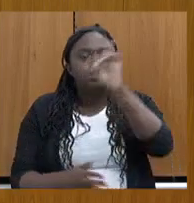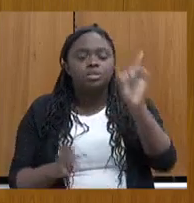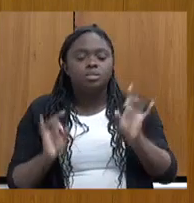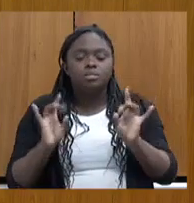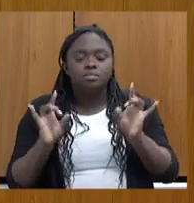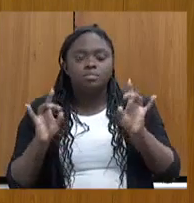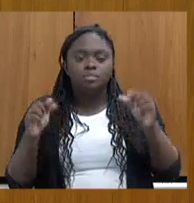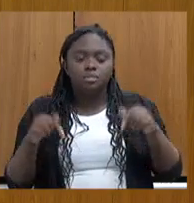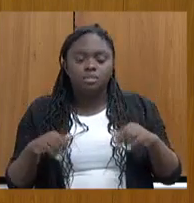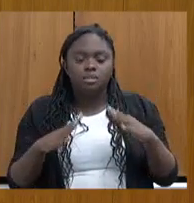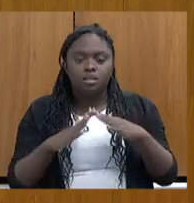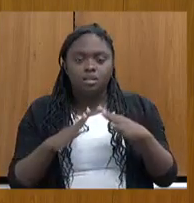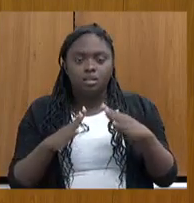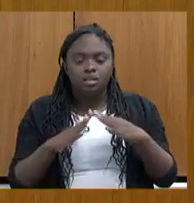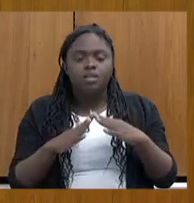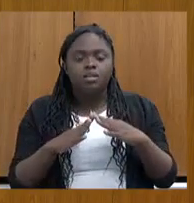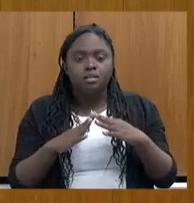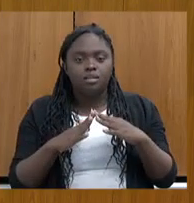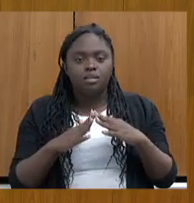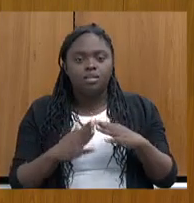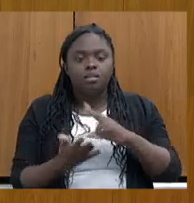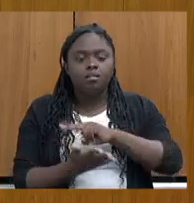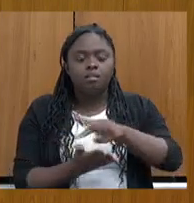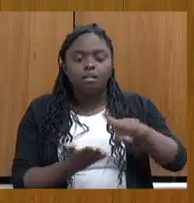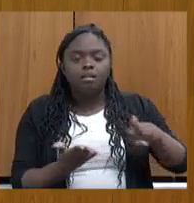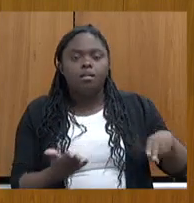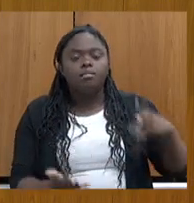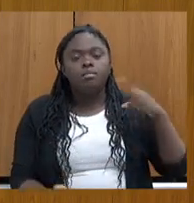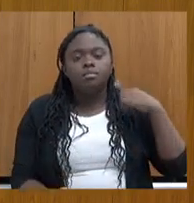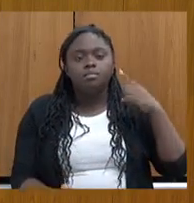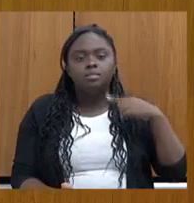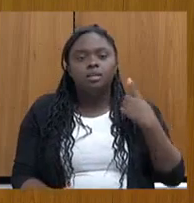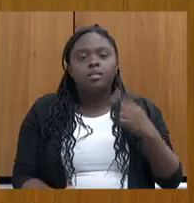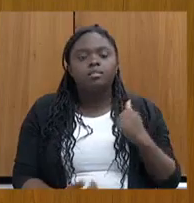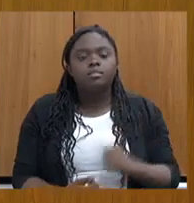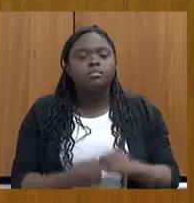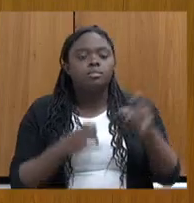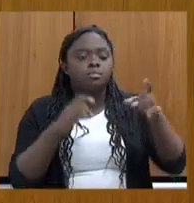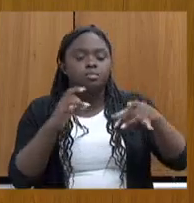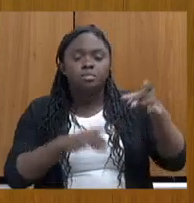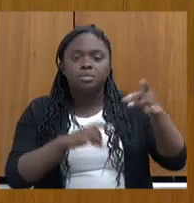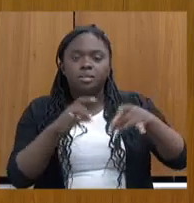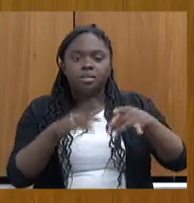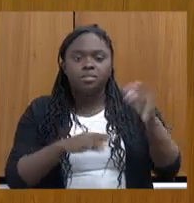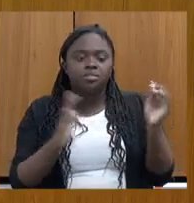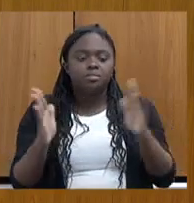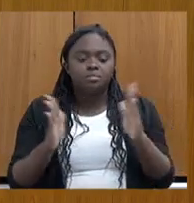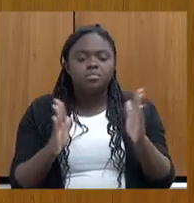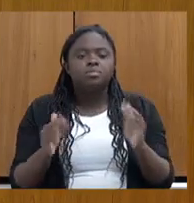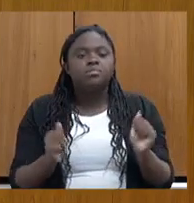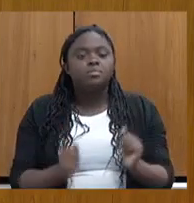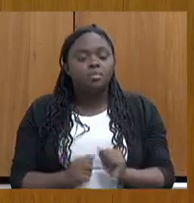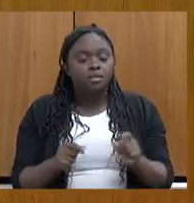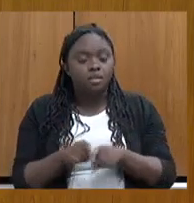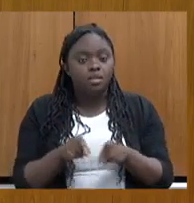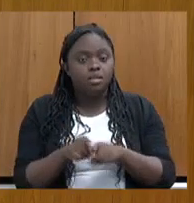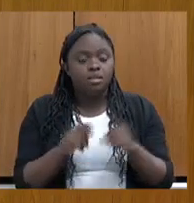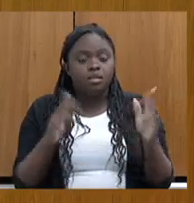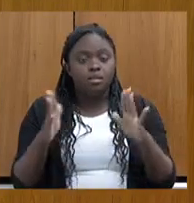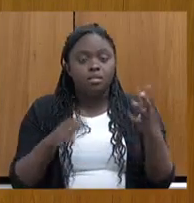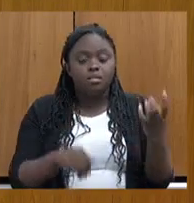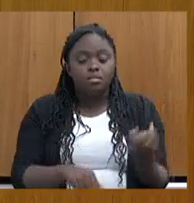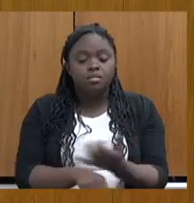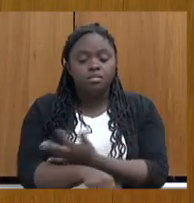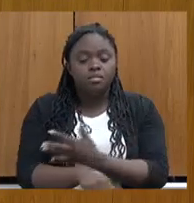na casa, com vários deputados que estão deixando o mandato, até um momento muito emocionante para todos nós que estávamos lá.